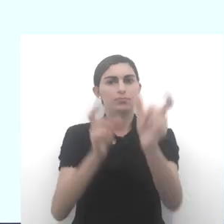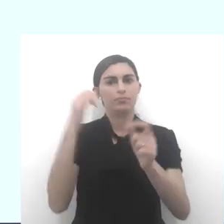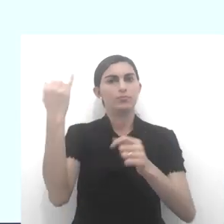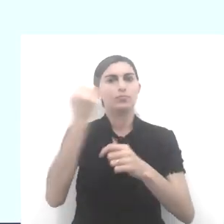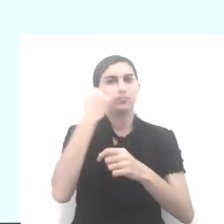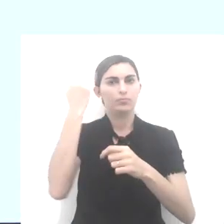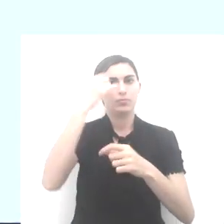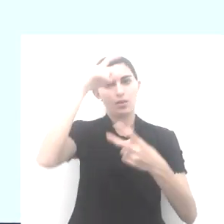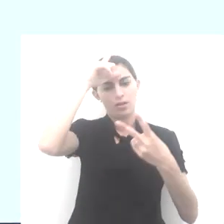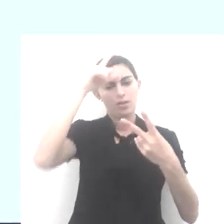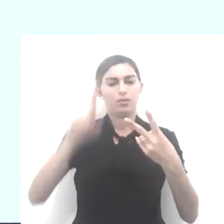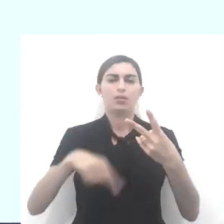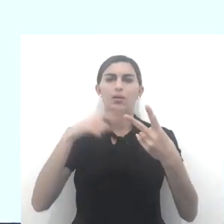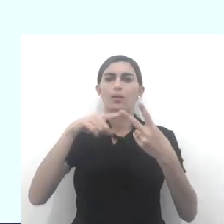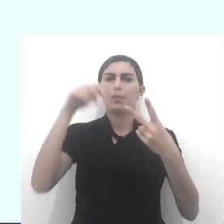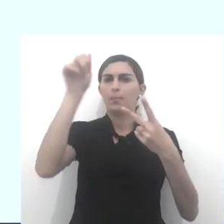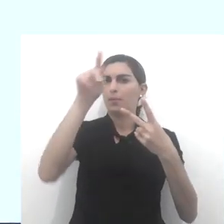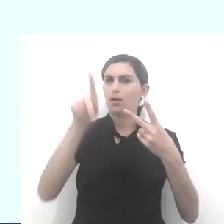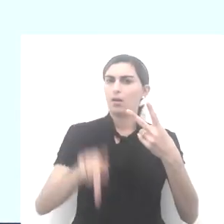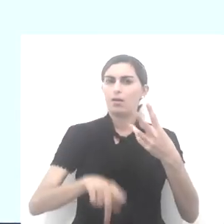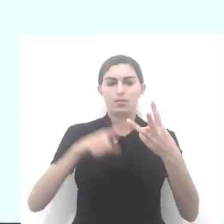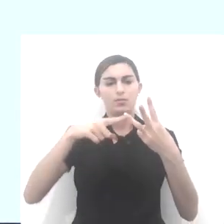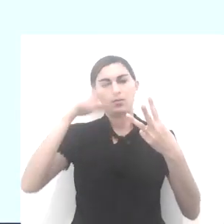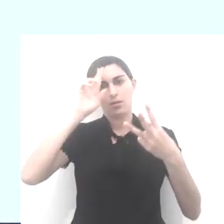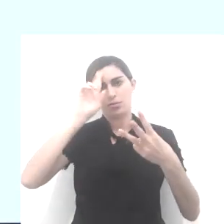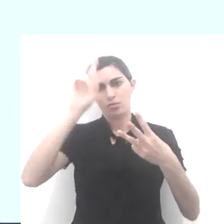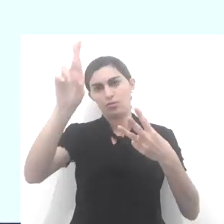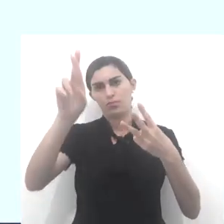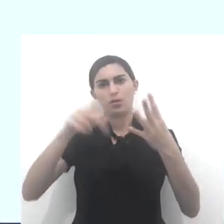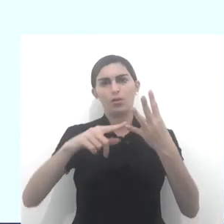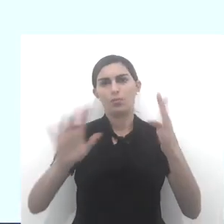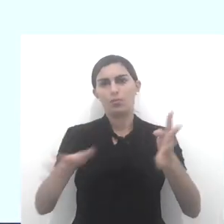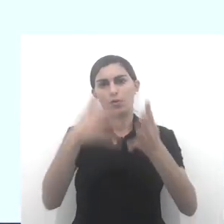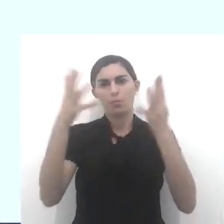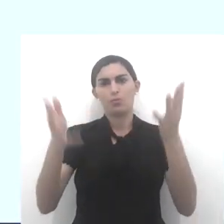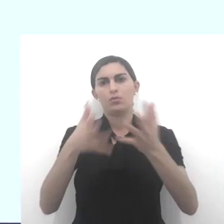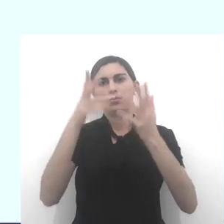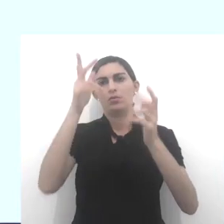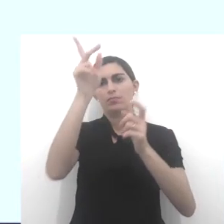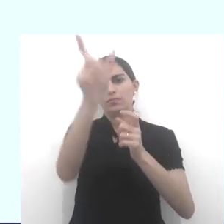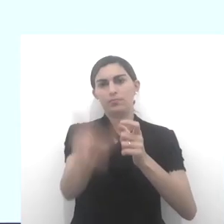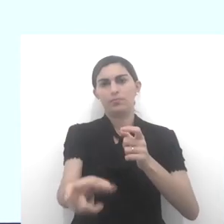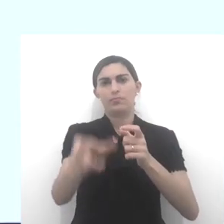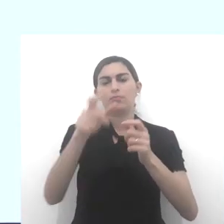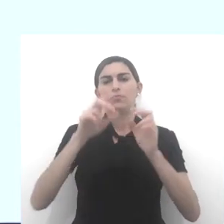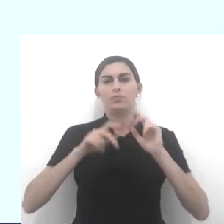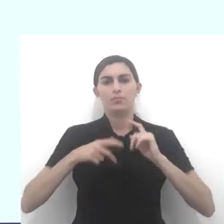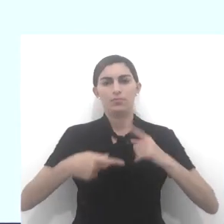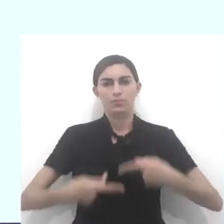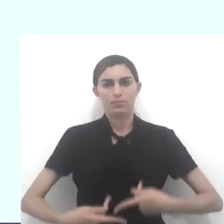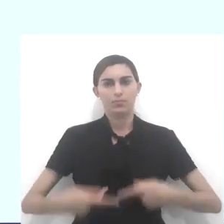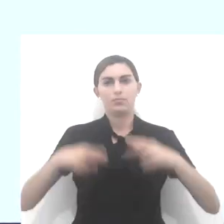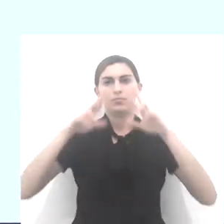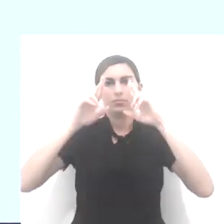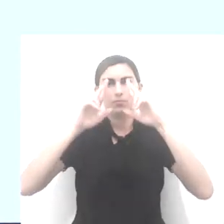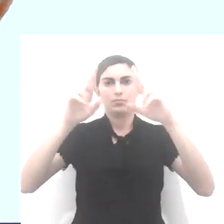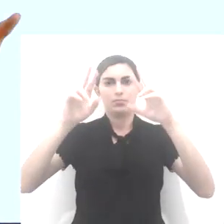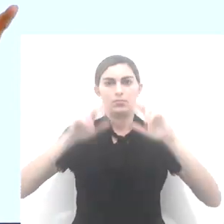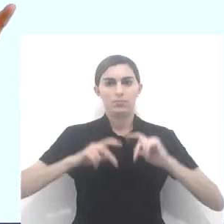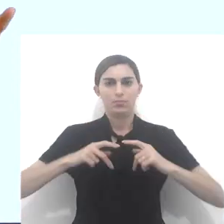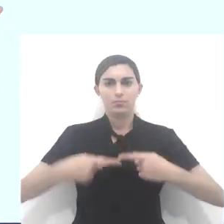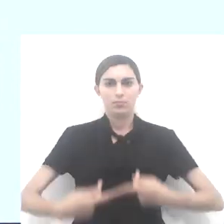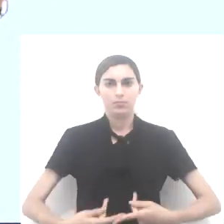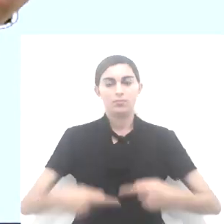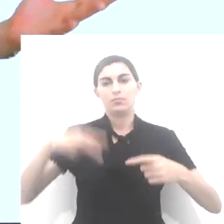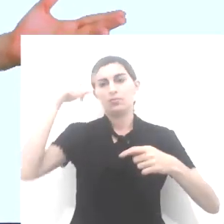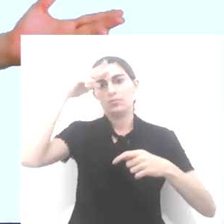importantes, Líder, paz, respeito, promoção da pessoa humana, do respeito